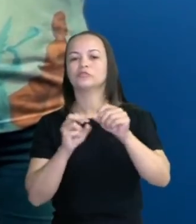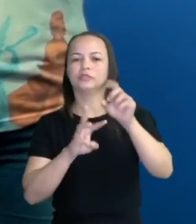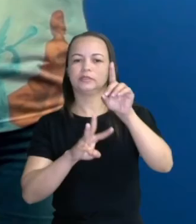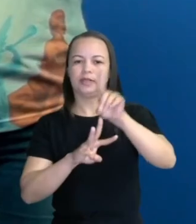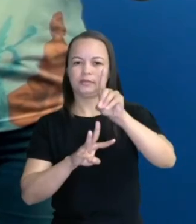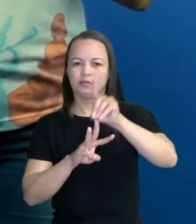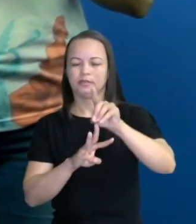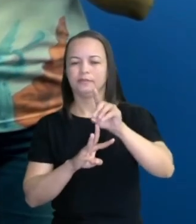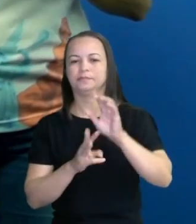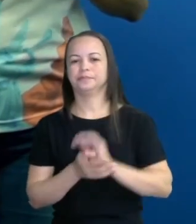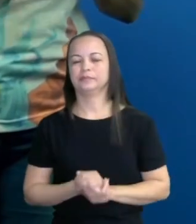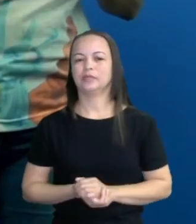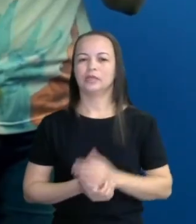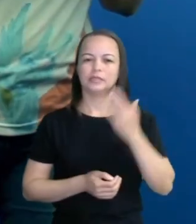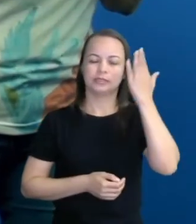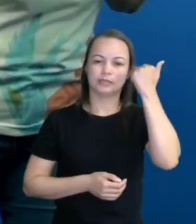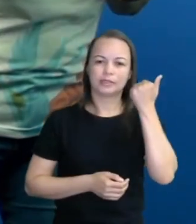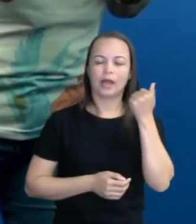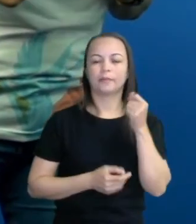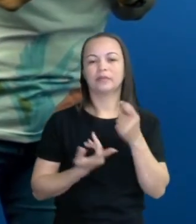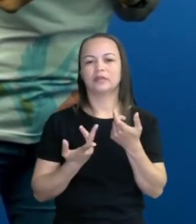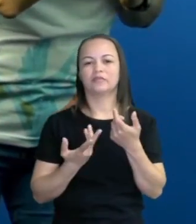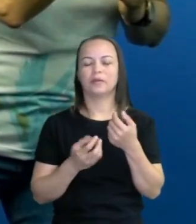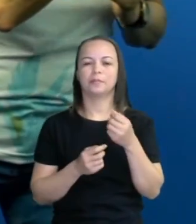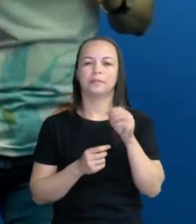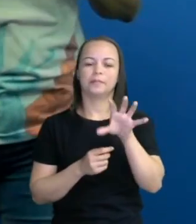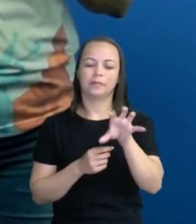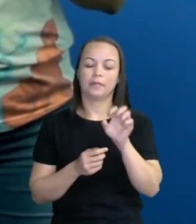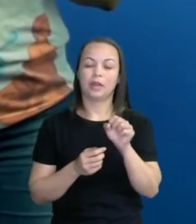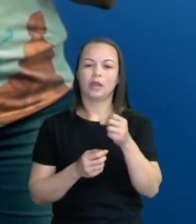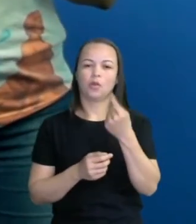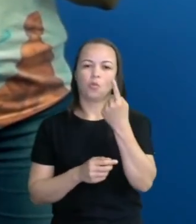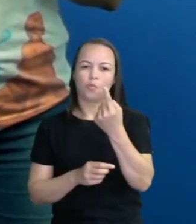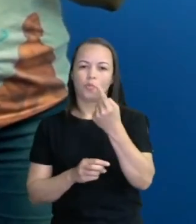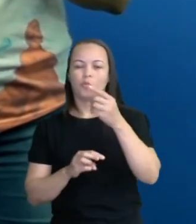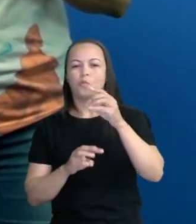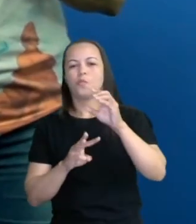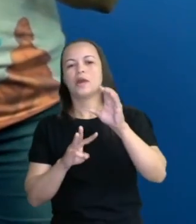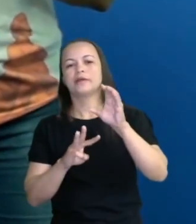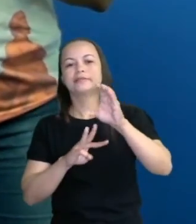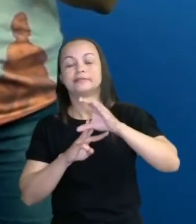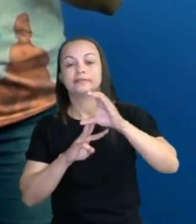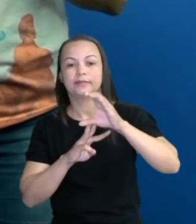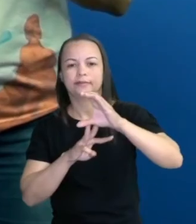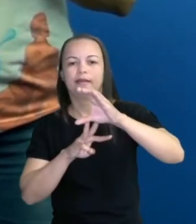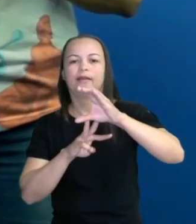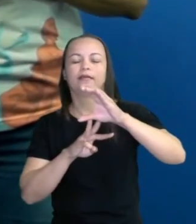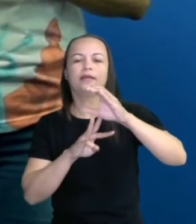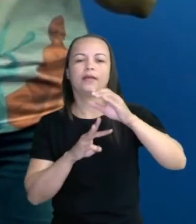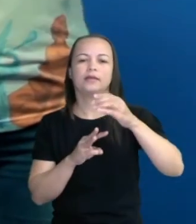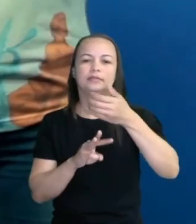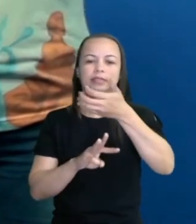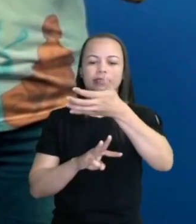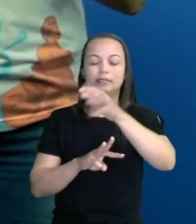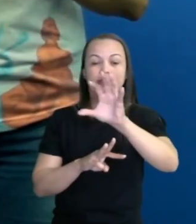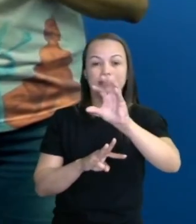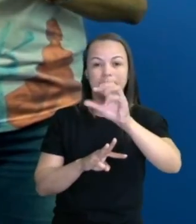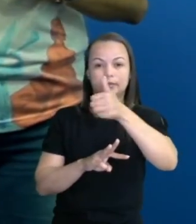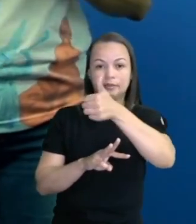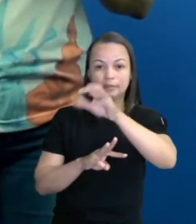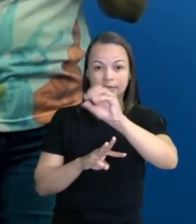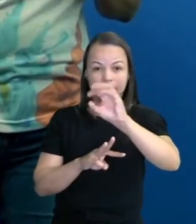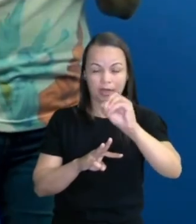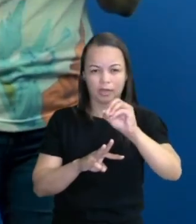trazendo, tá? A gente sabe que a gente vai pegar uma centena, cem unidades, tá? Mas a minha